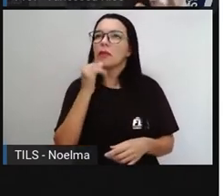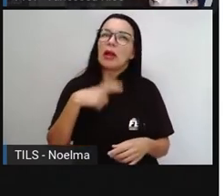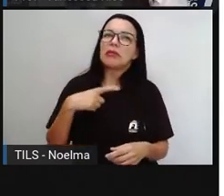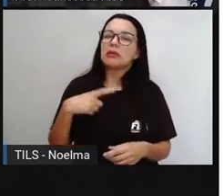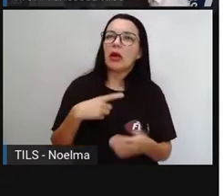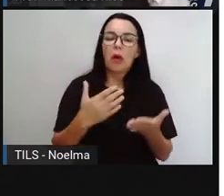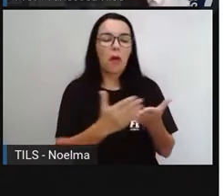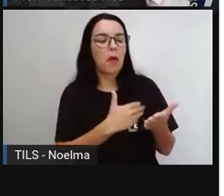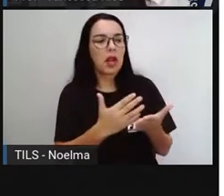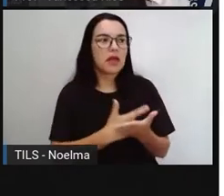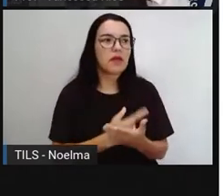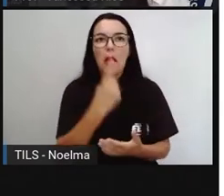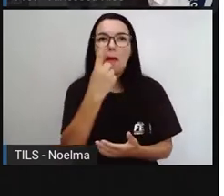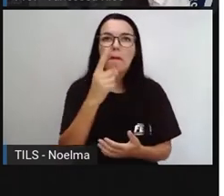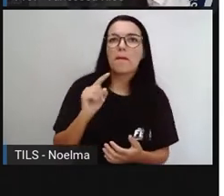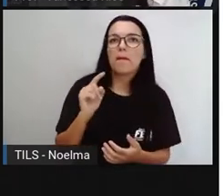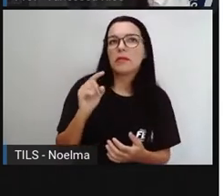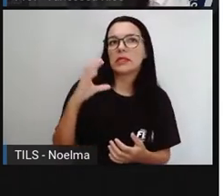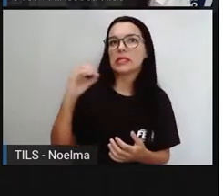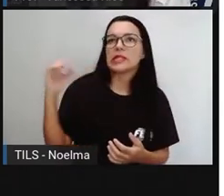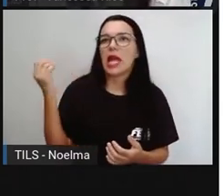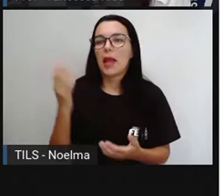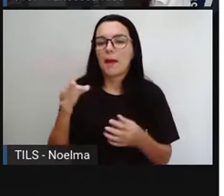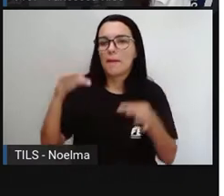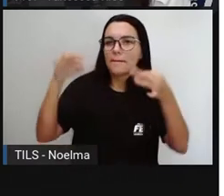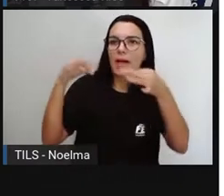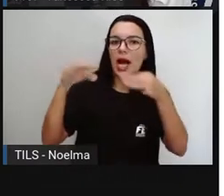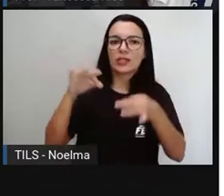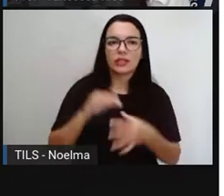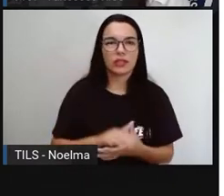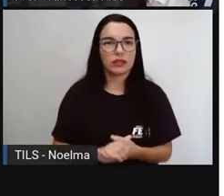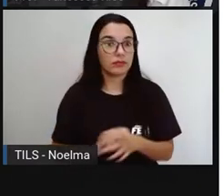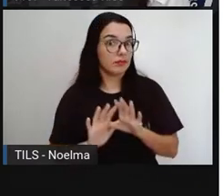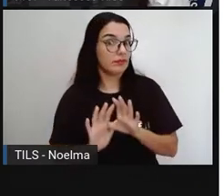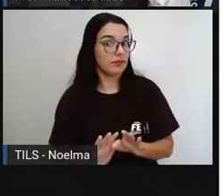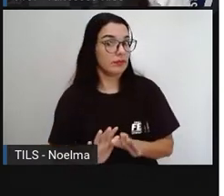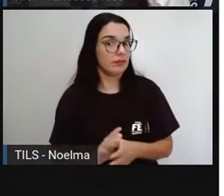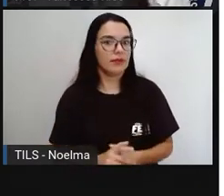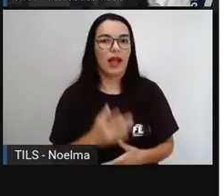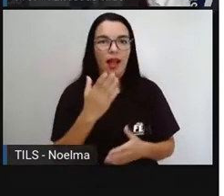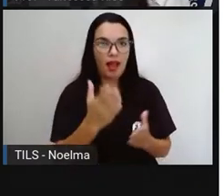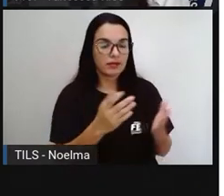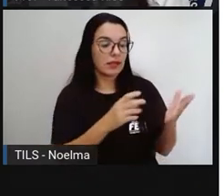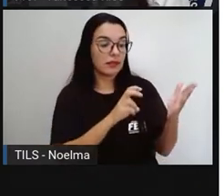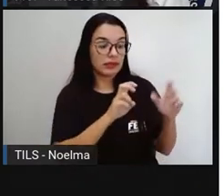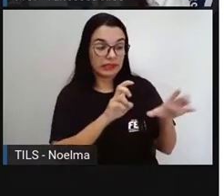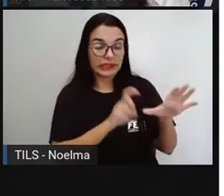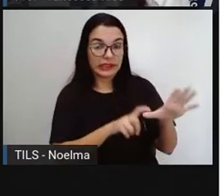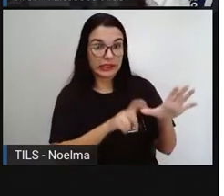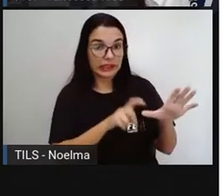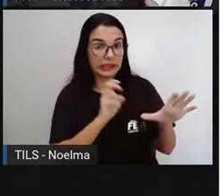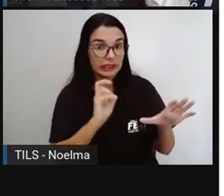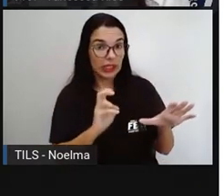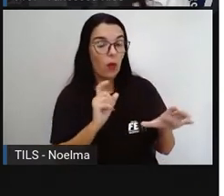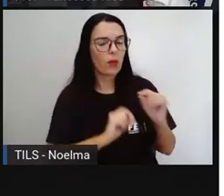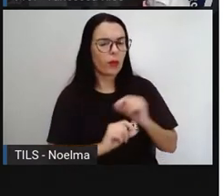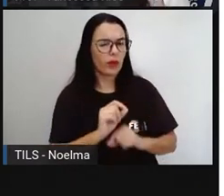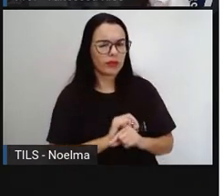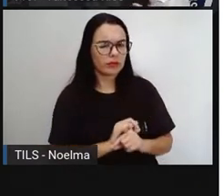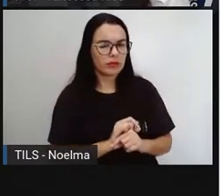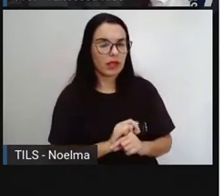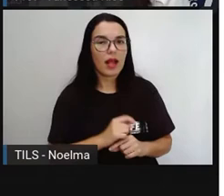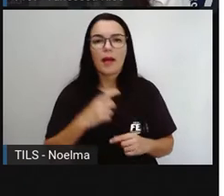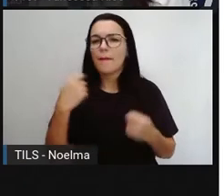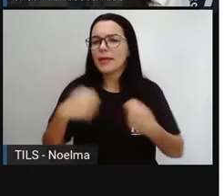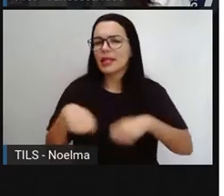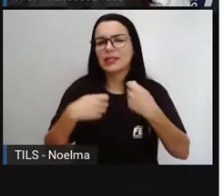ler ele em dois dias. A Pró colocou essa dica aí em relação à velocidade, para que a gente não tenha a velocidade como uma